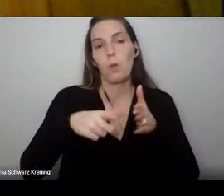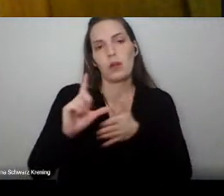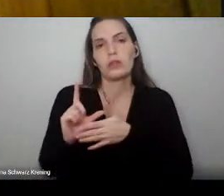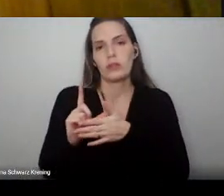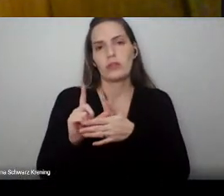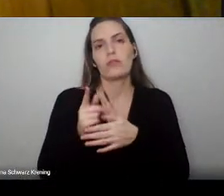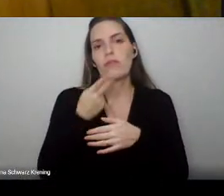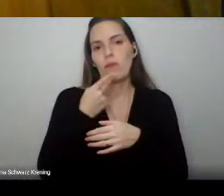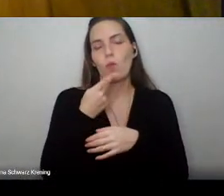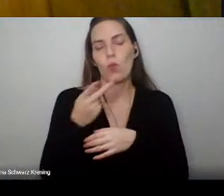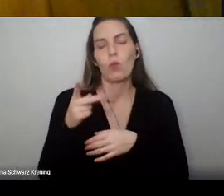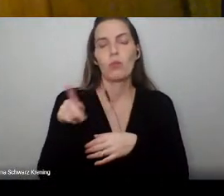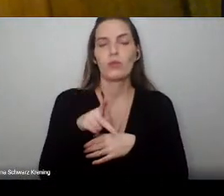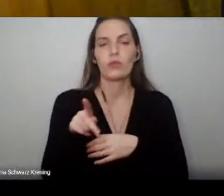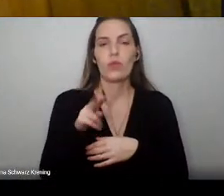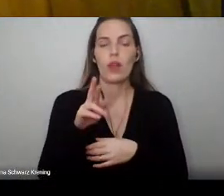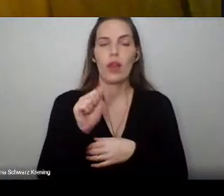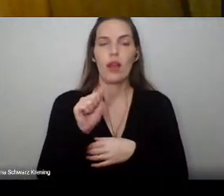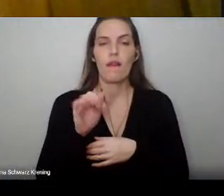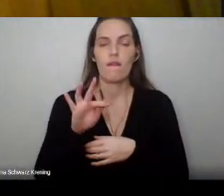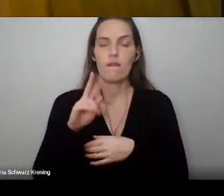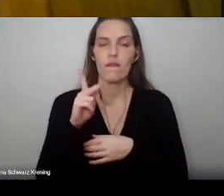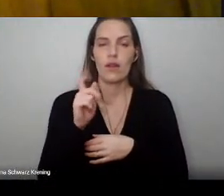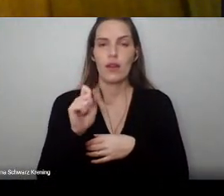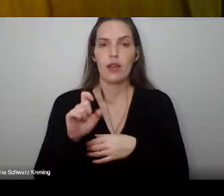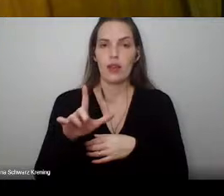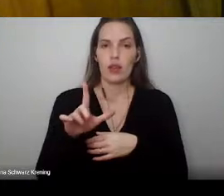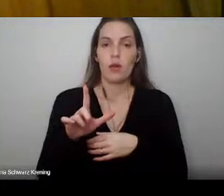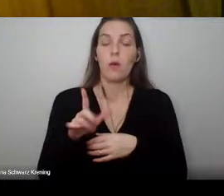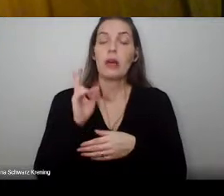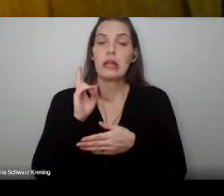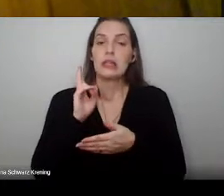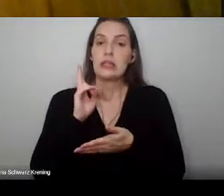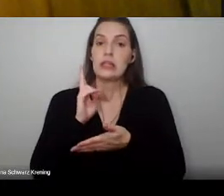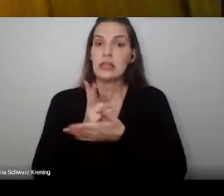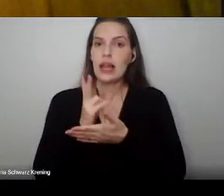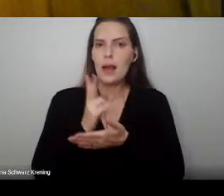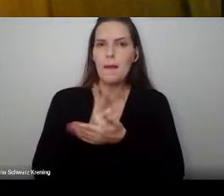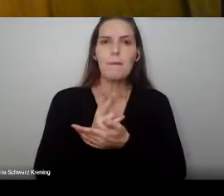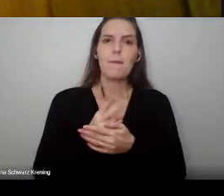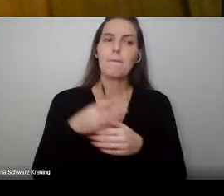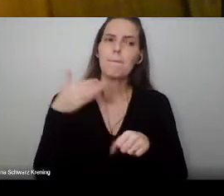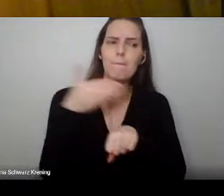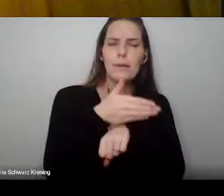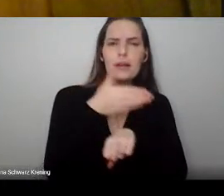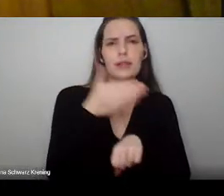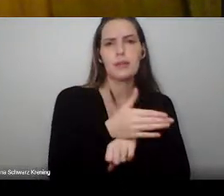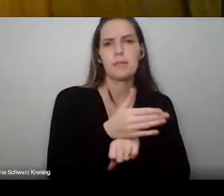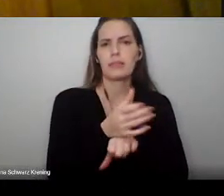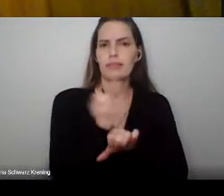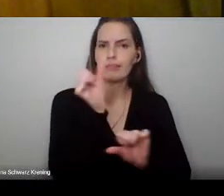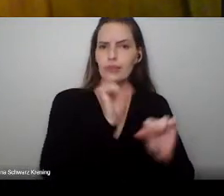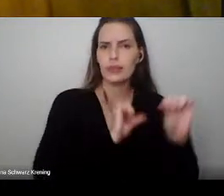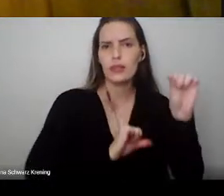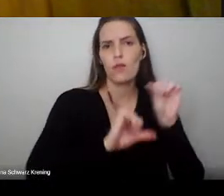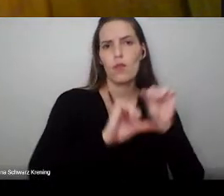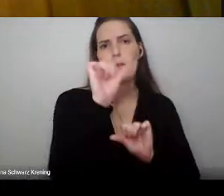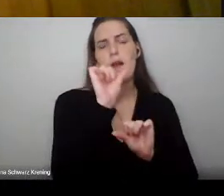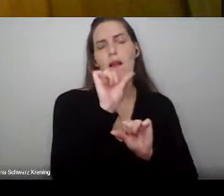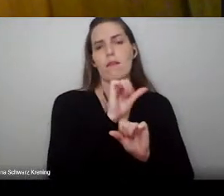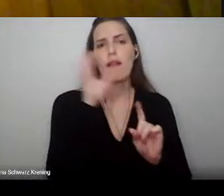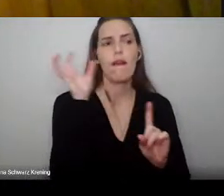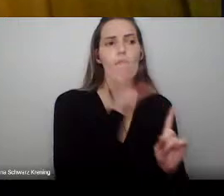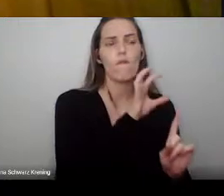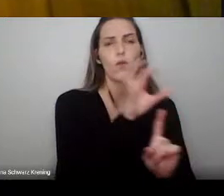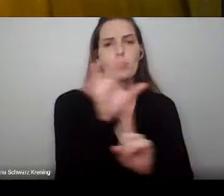Sejam sempre parte ativa do vosso tempo. Sejam transformadores. Façam a diferença onde vocês